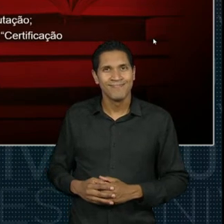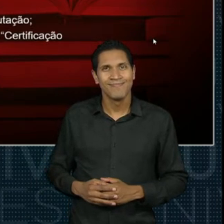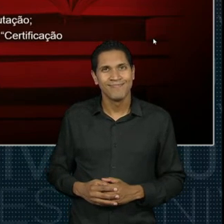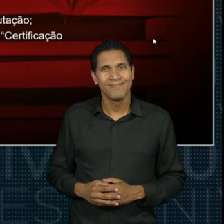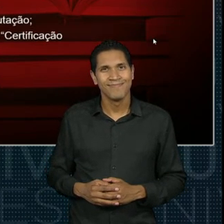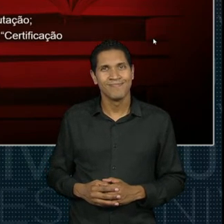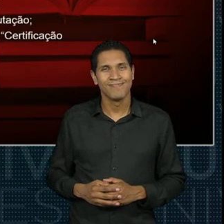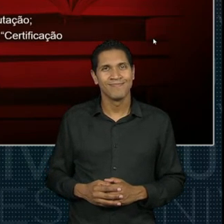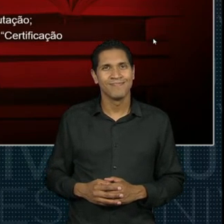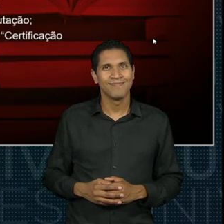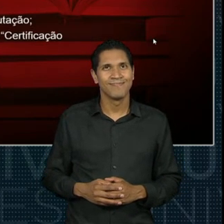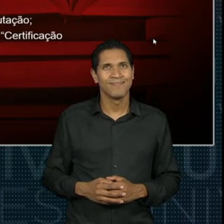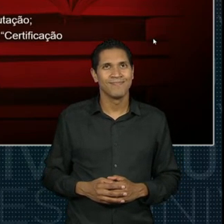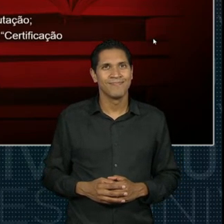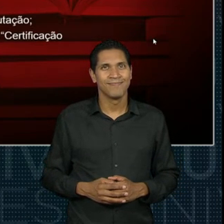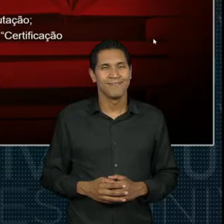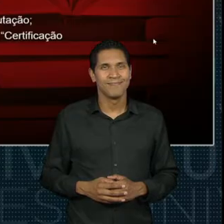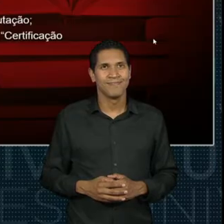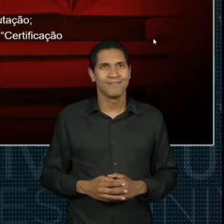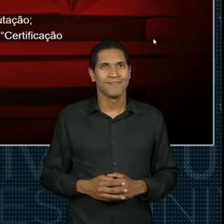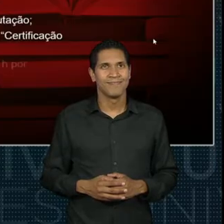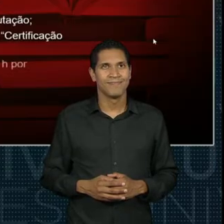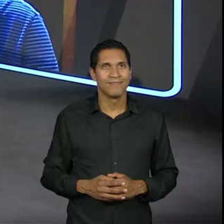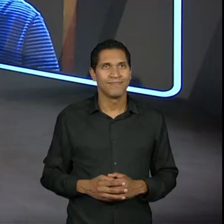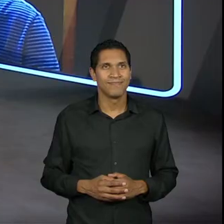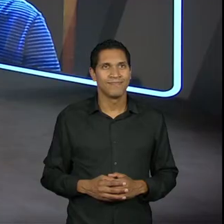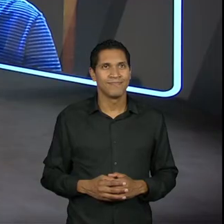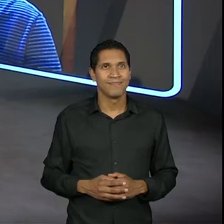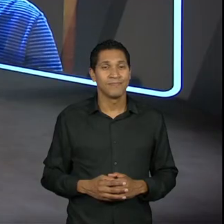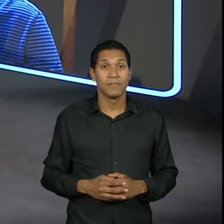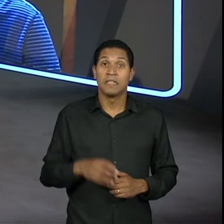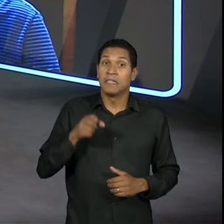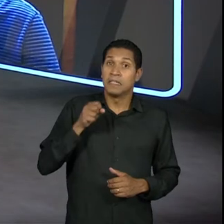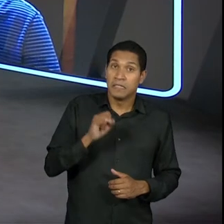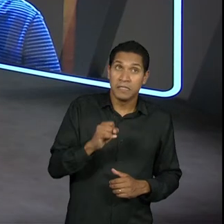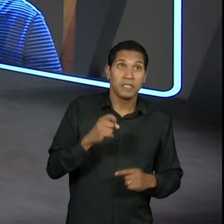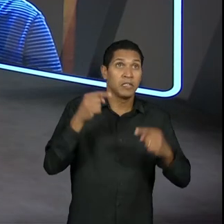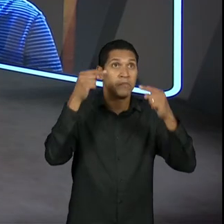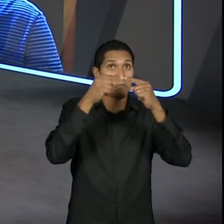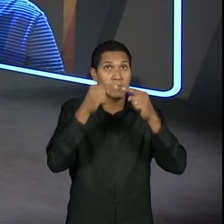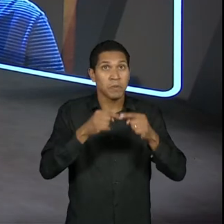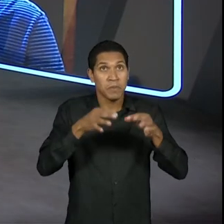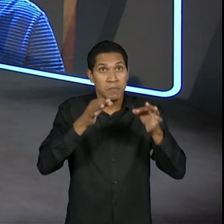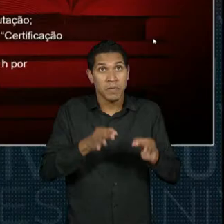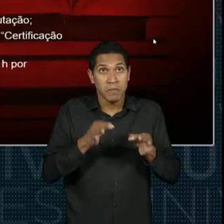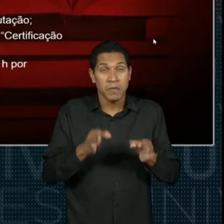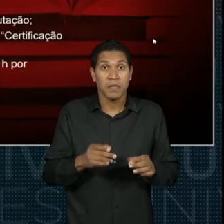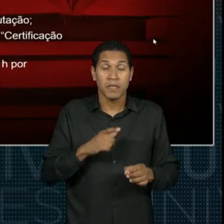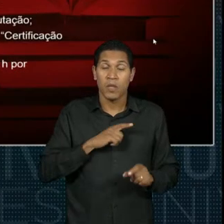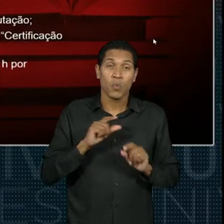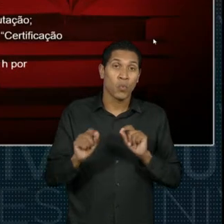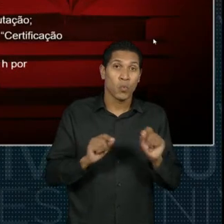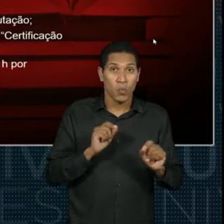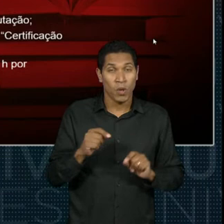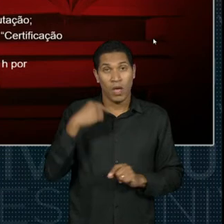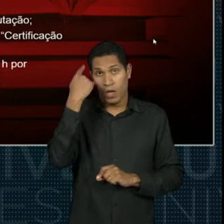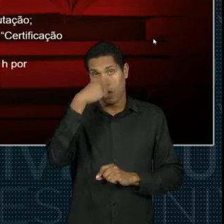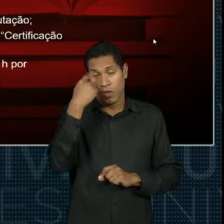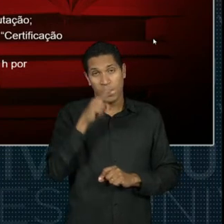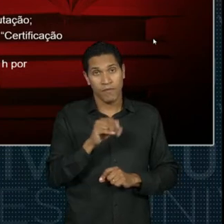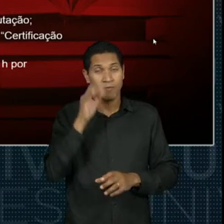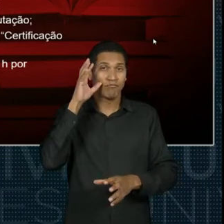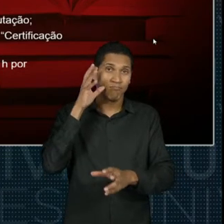extracurricular para o eixo da computação. Se tiver tudo nos conformes, as horas vão ser